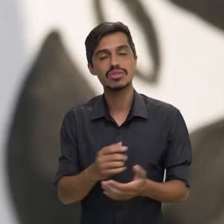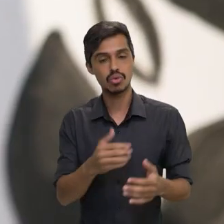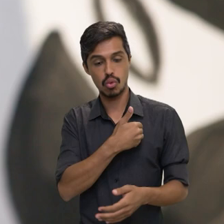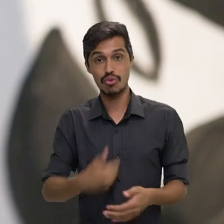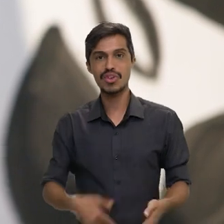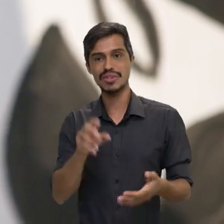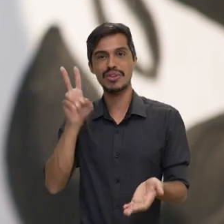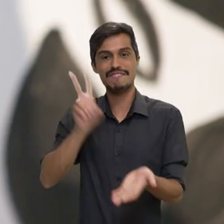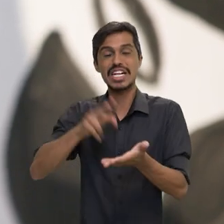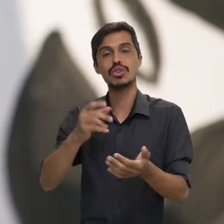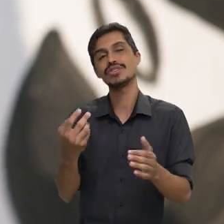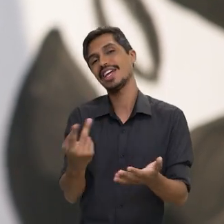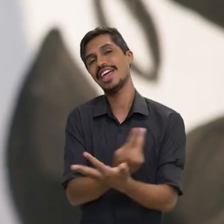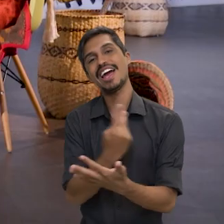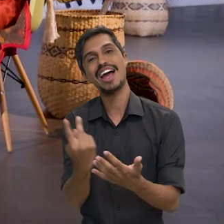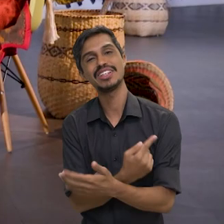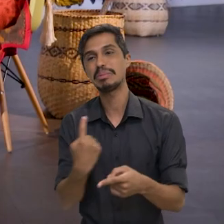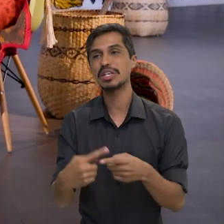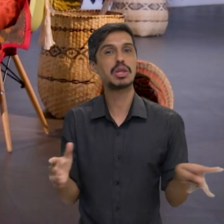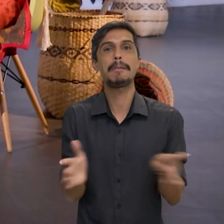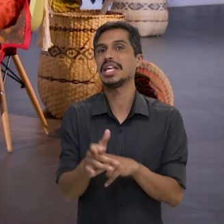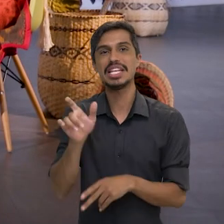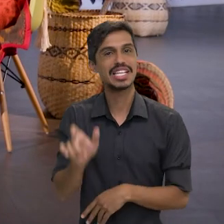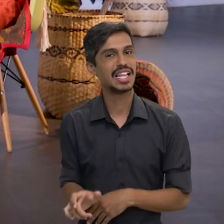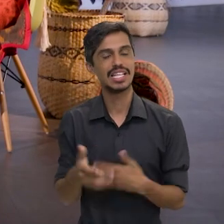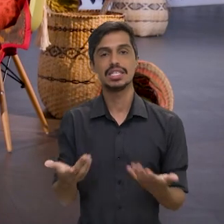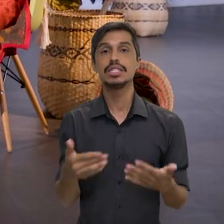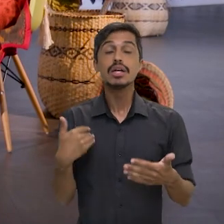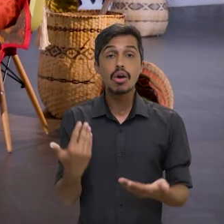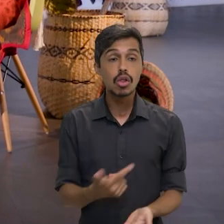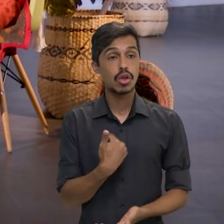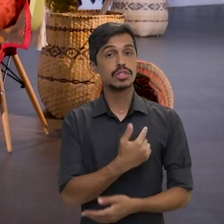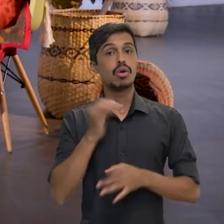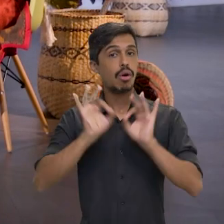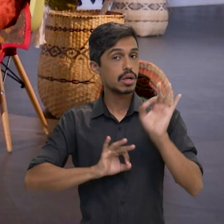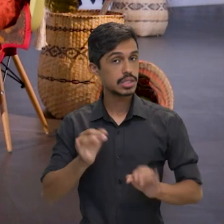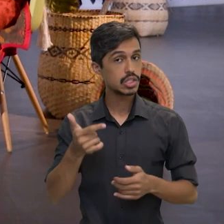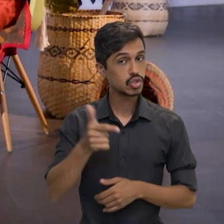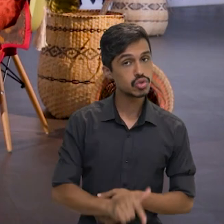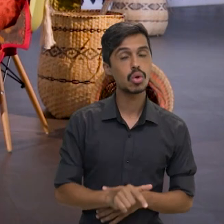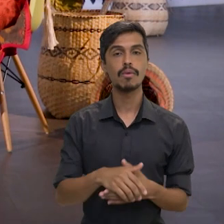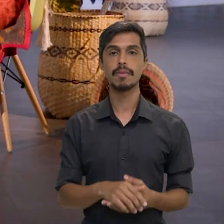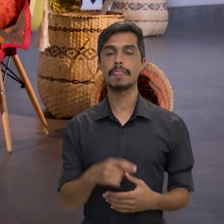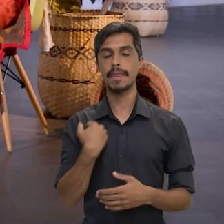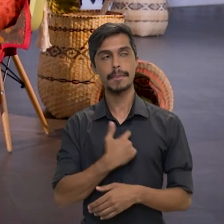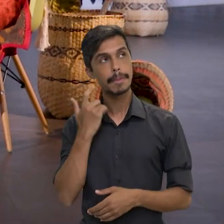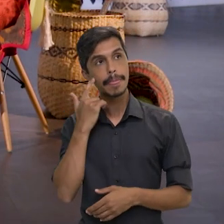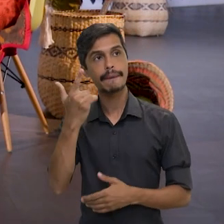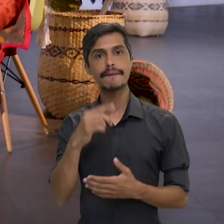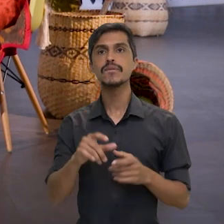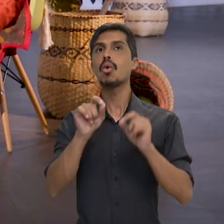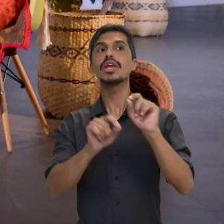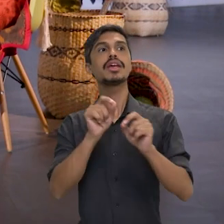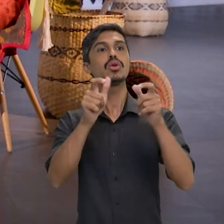equívoco por parte do Estado, que nem é, às vezes, da pessoa. Mas a ideia é a gente agora organizar, né? Organizar isso e onde